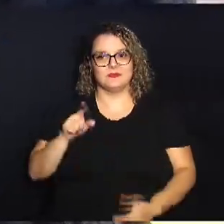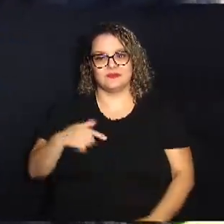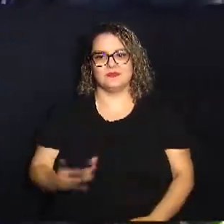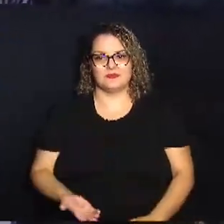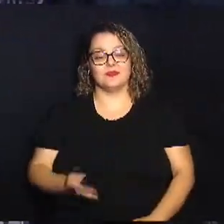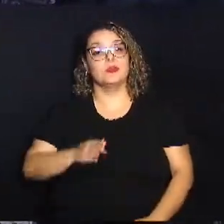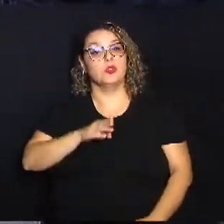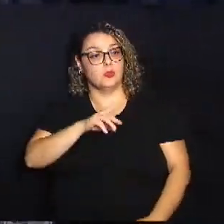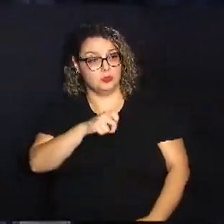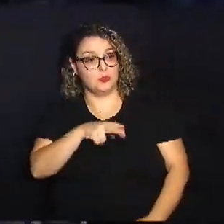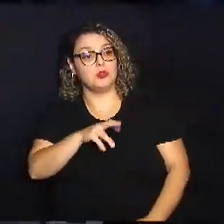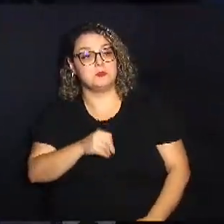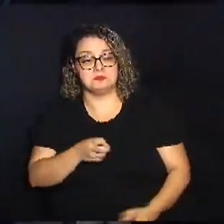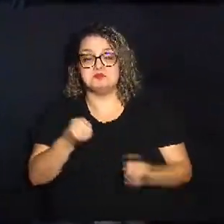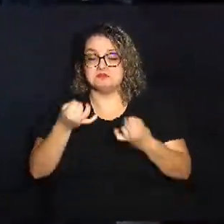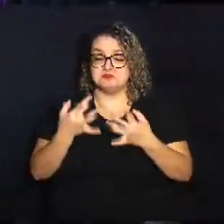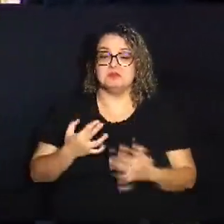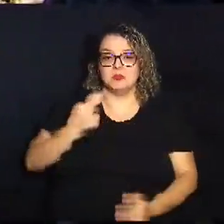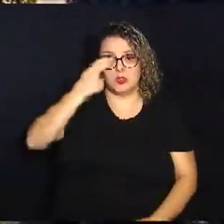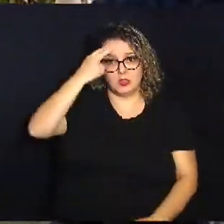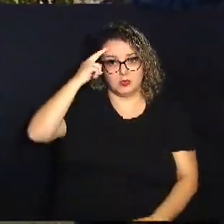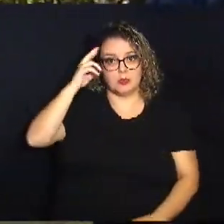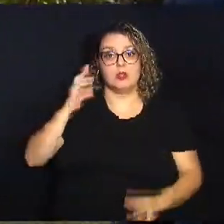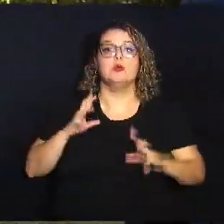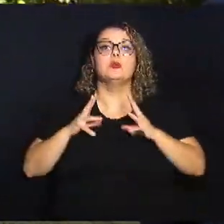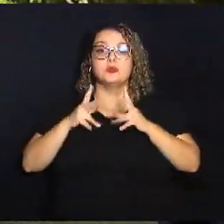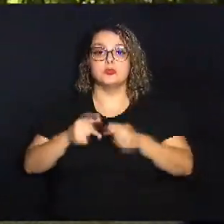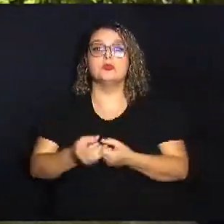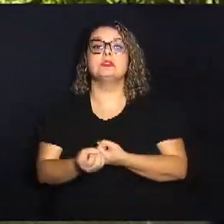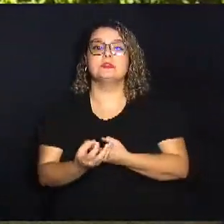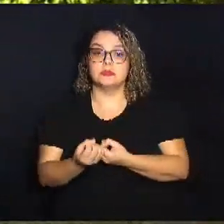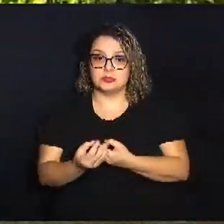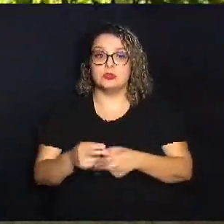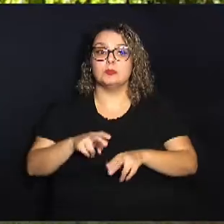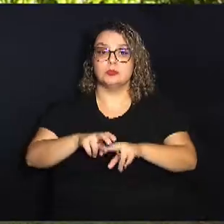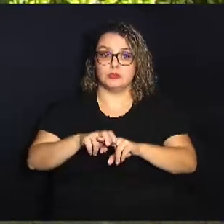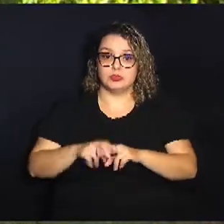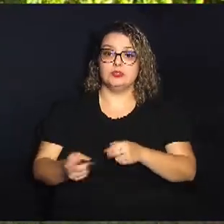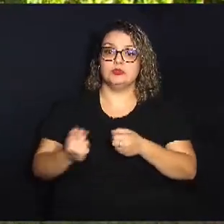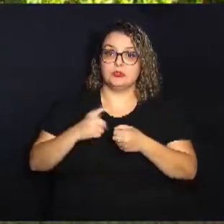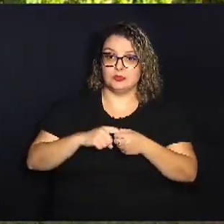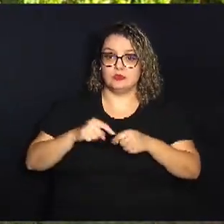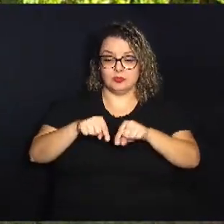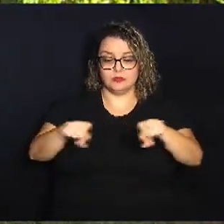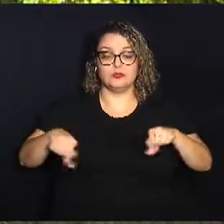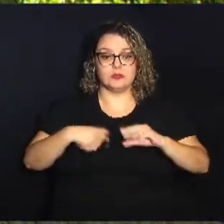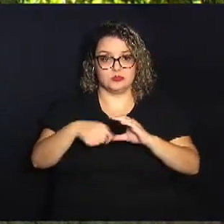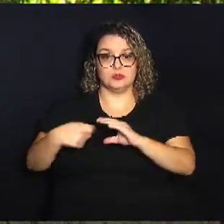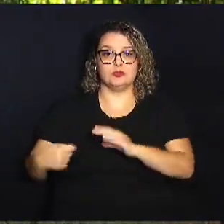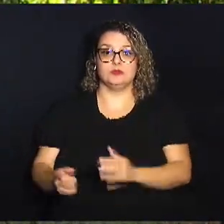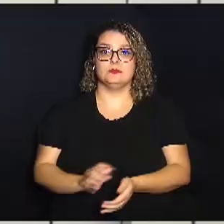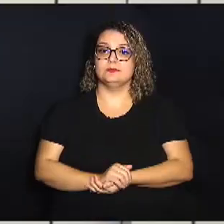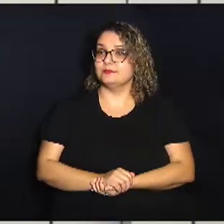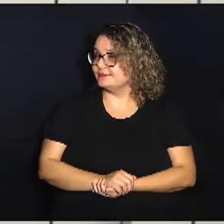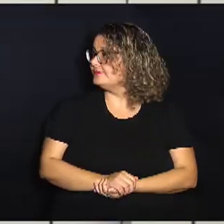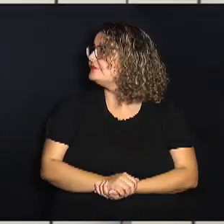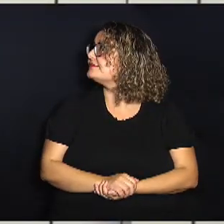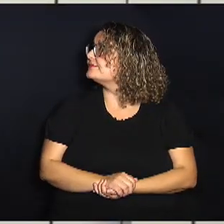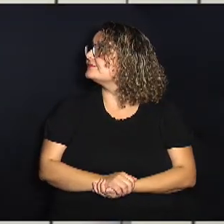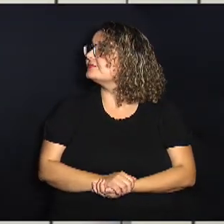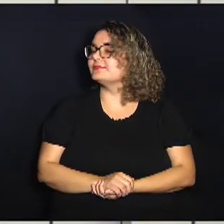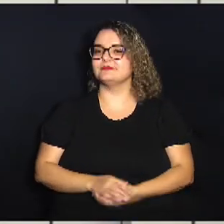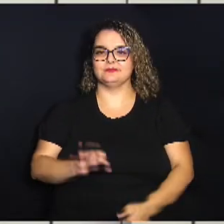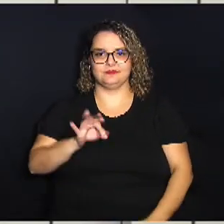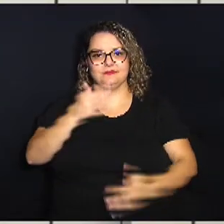O Bruno passou a limpo aí, Gabriel Castro, todas as informações, portanto, eu volto com você aí nos estúdios. Tá